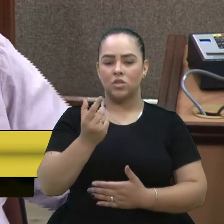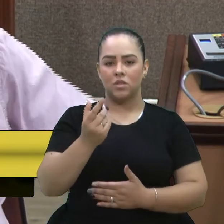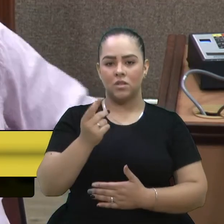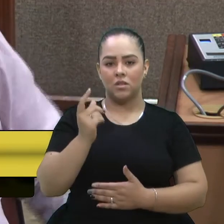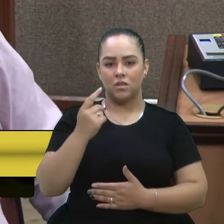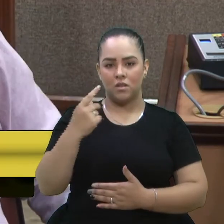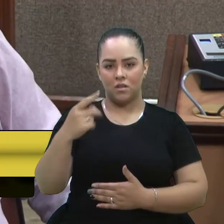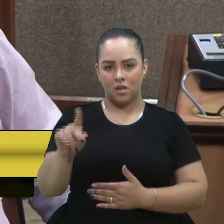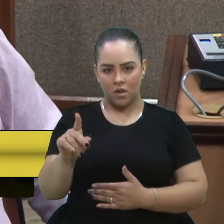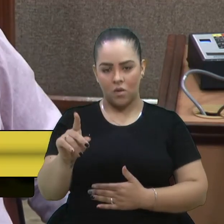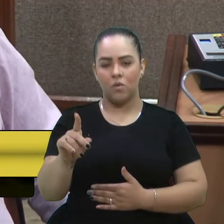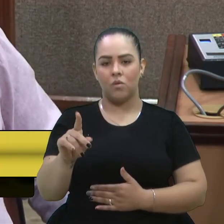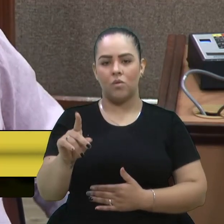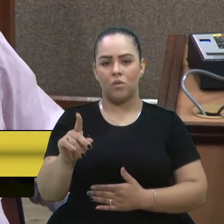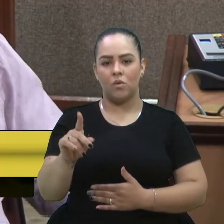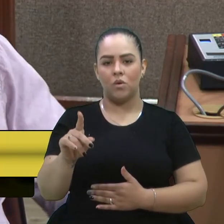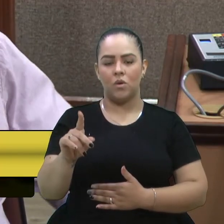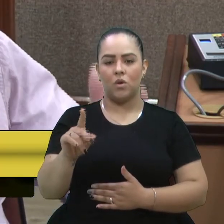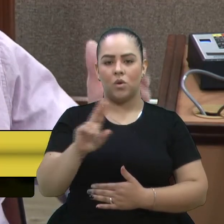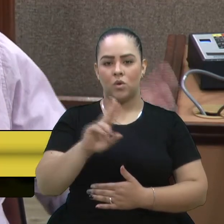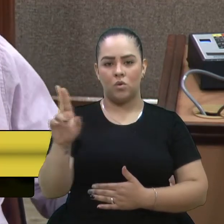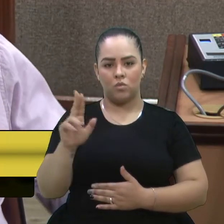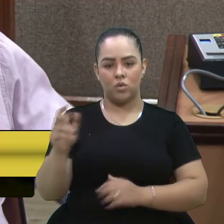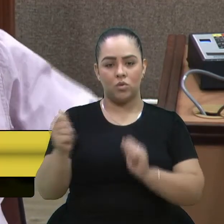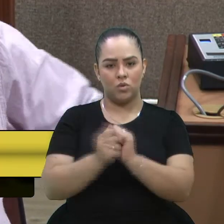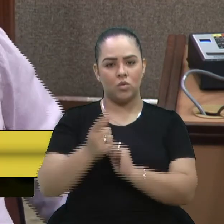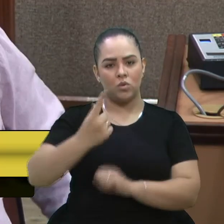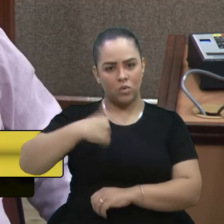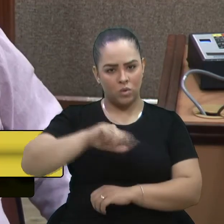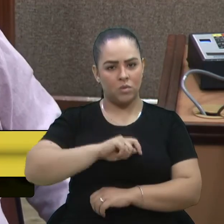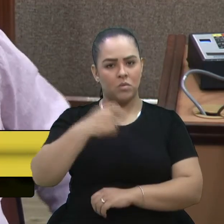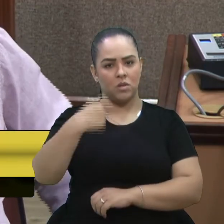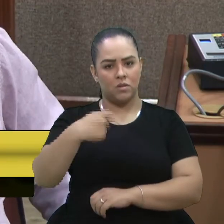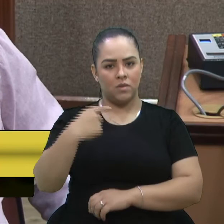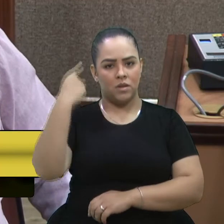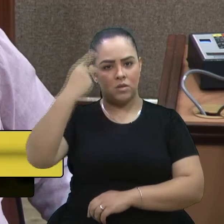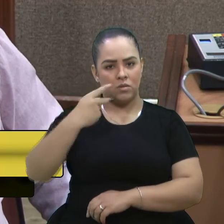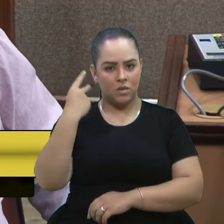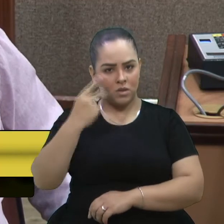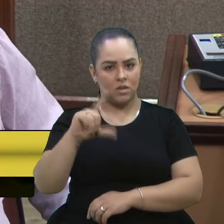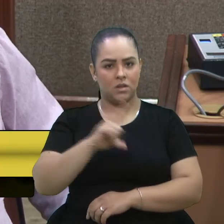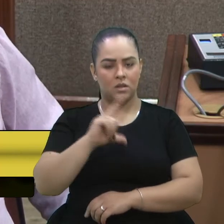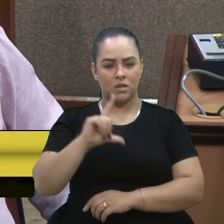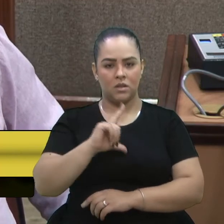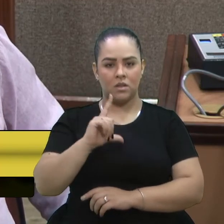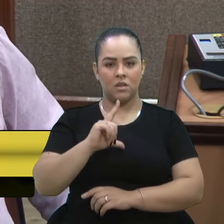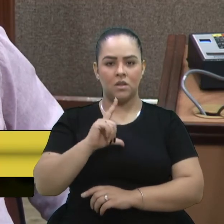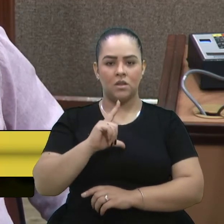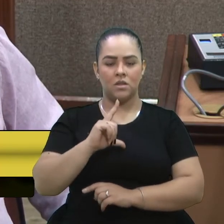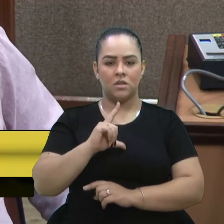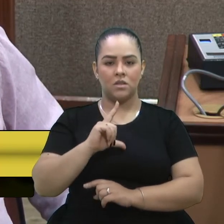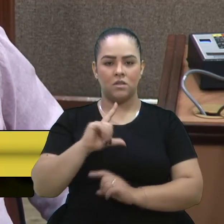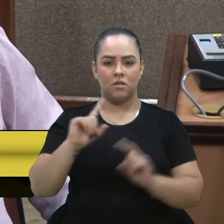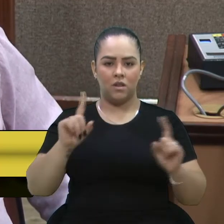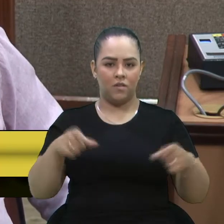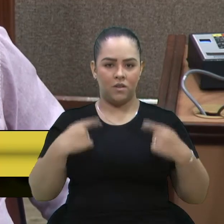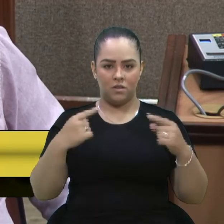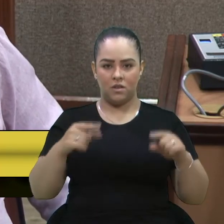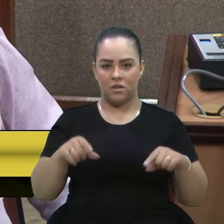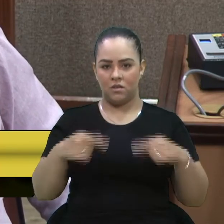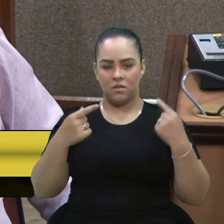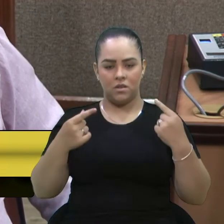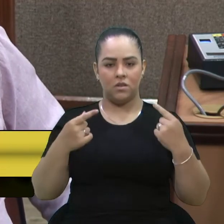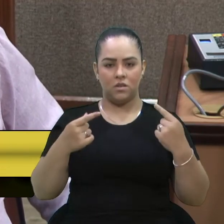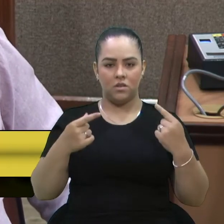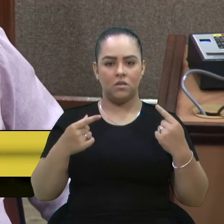democracia permite isso. Precisamos de vereadores que enfrentem esse desafio. E parabéns